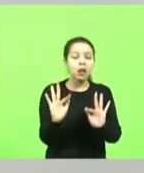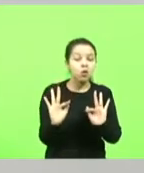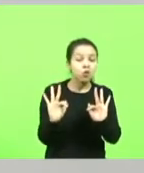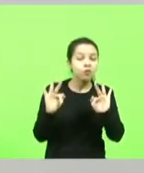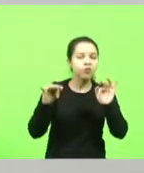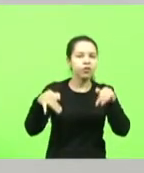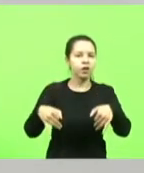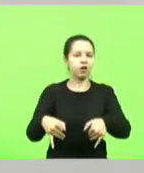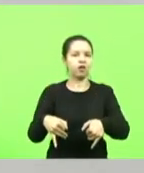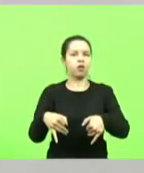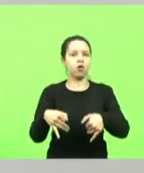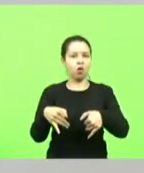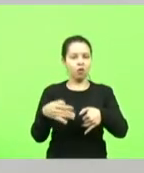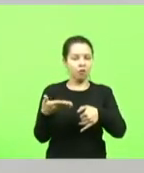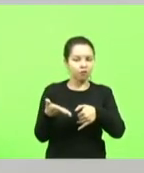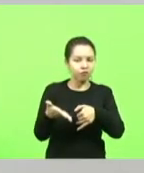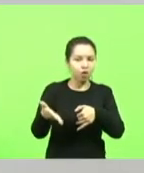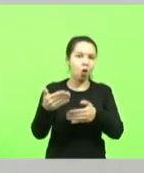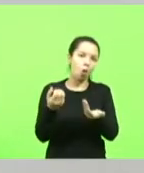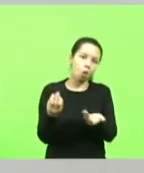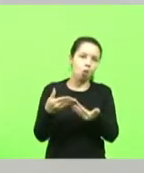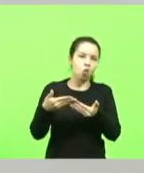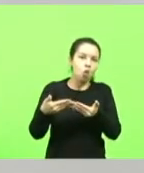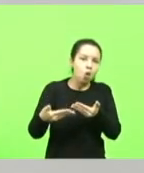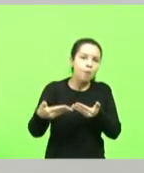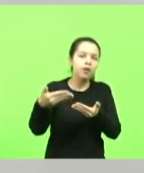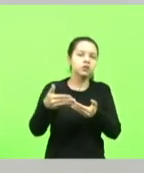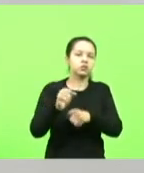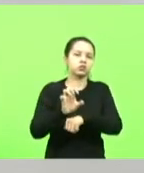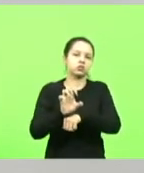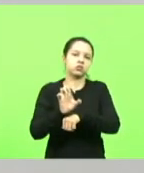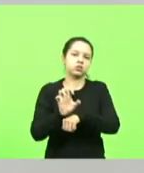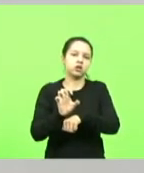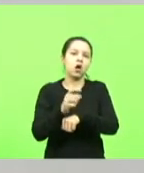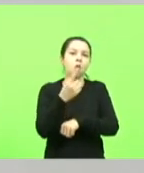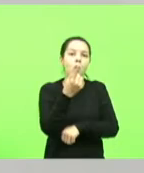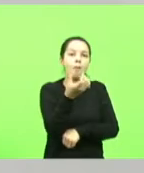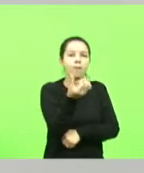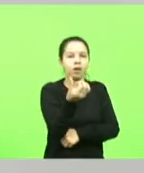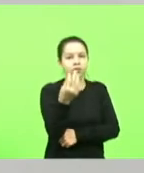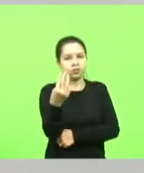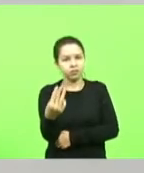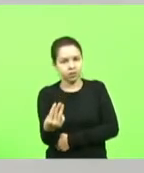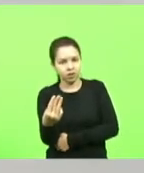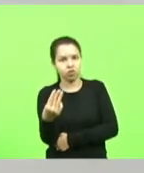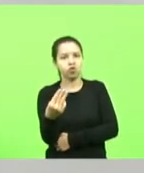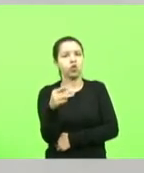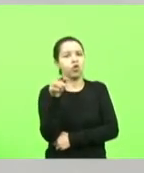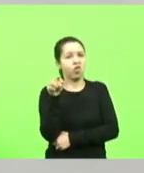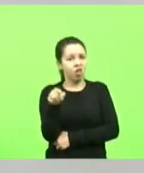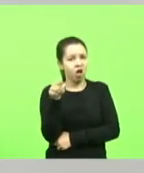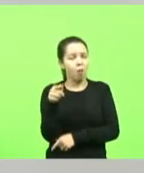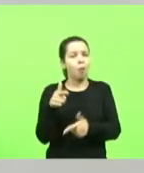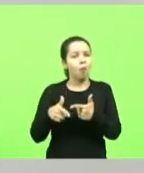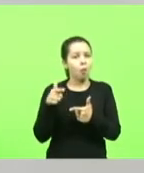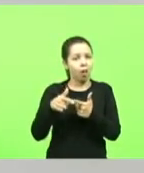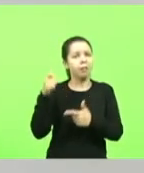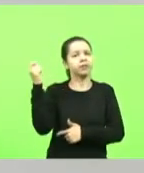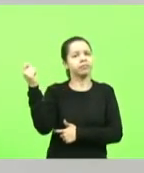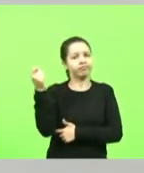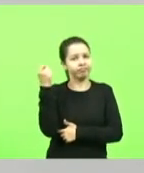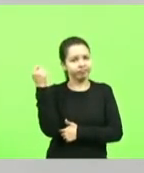pela ou no início do estado pela 163 aquela situação gravíssima que nós temos